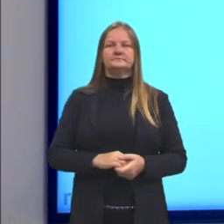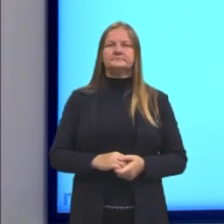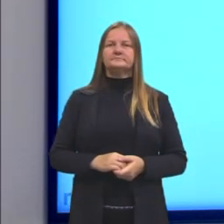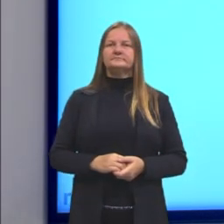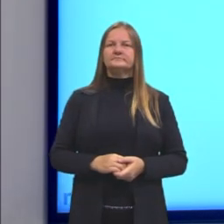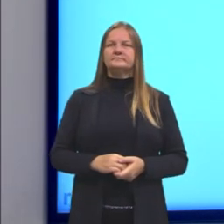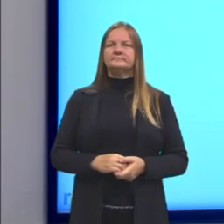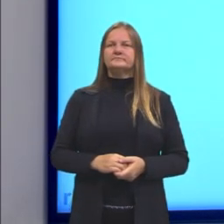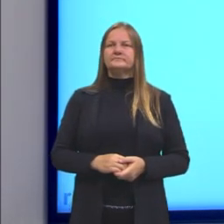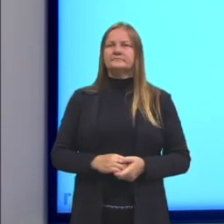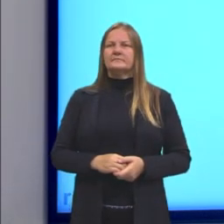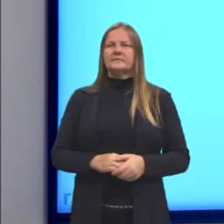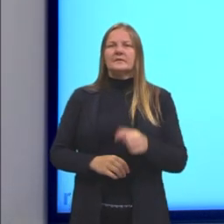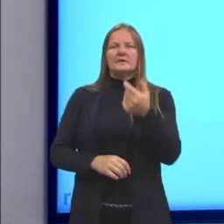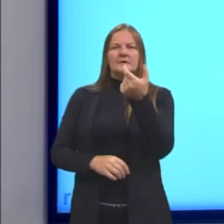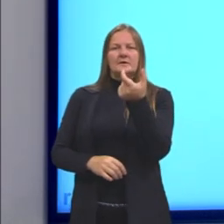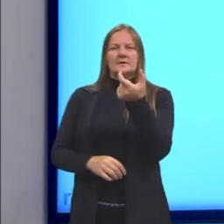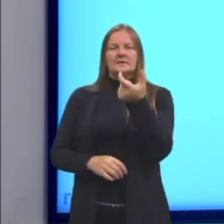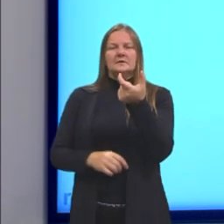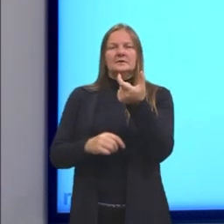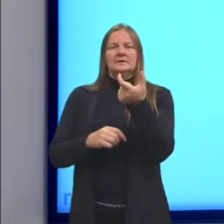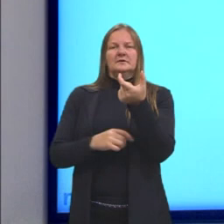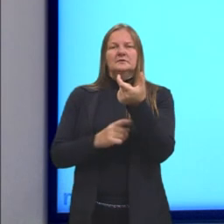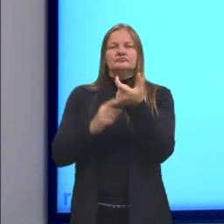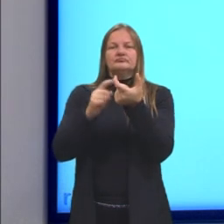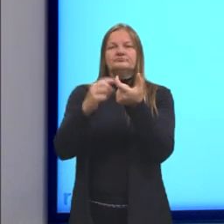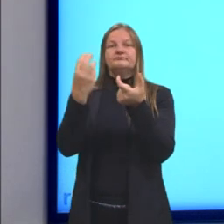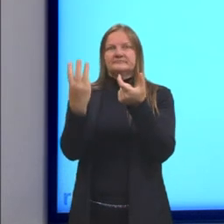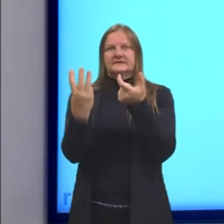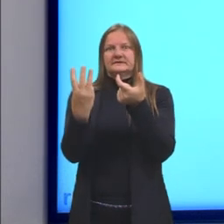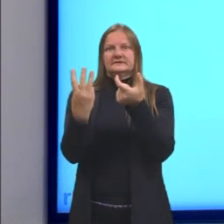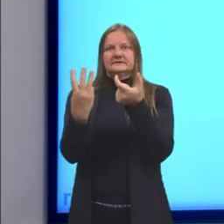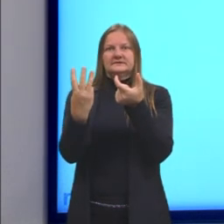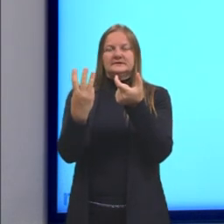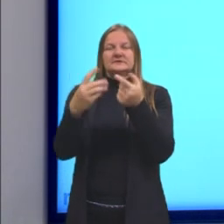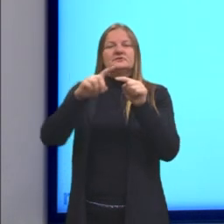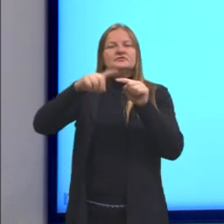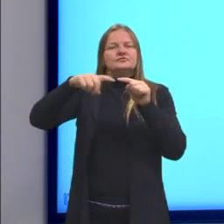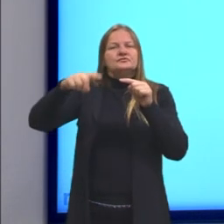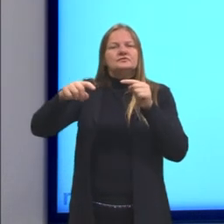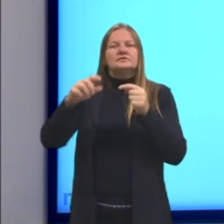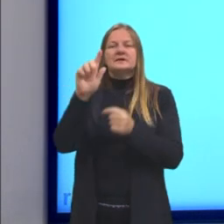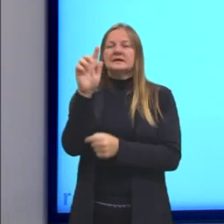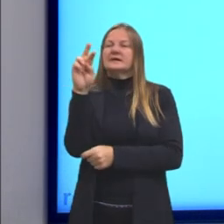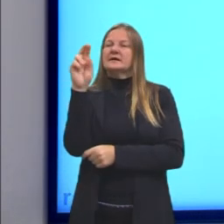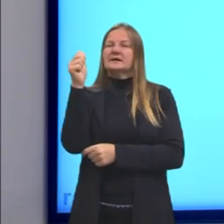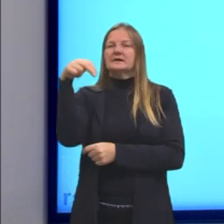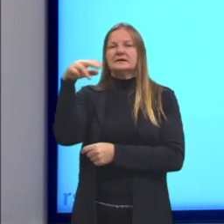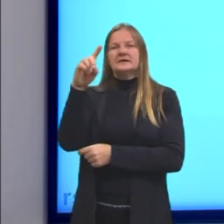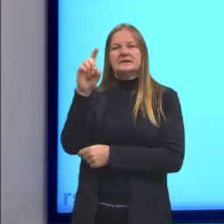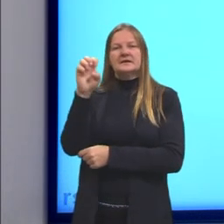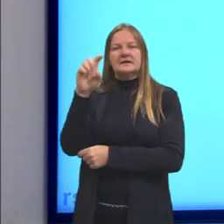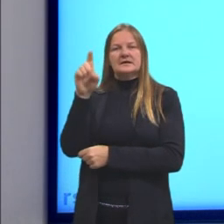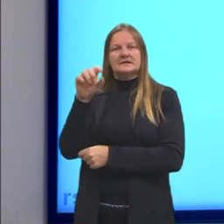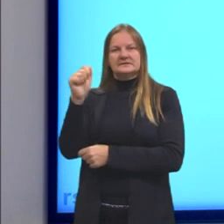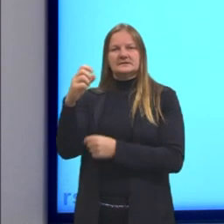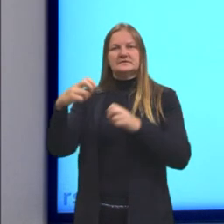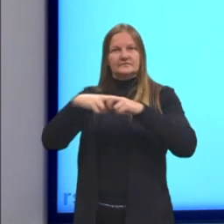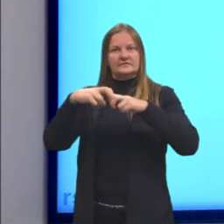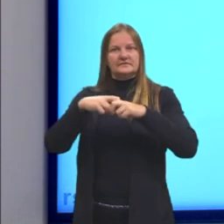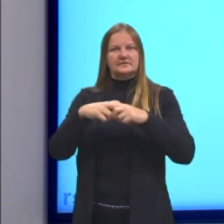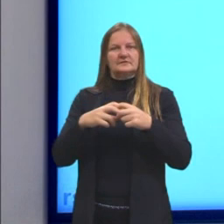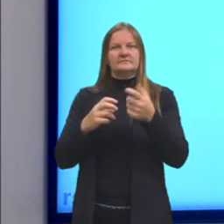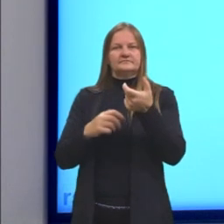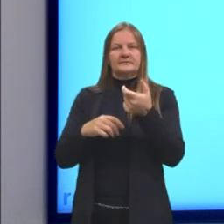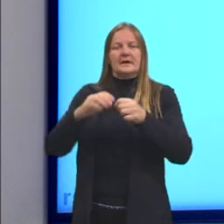E essas três variáveis que está falando são três grandezas físicas, como a gente já falou. É